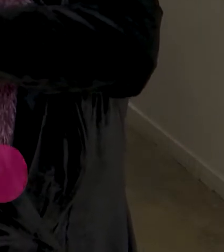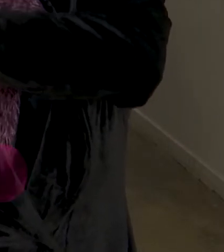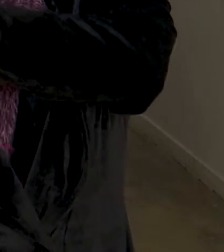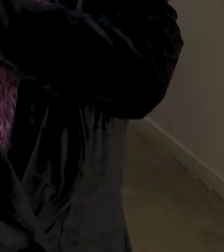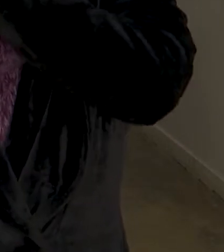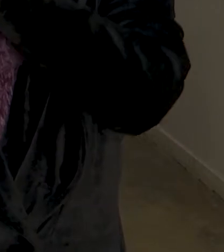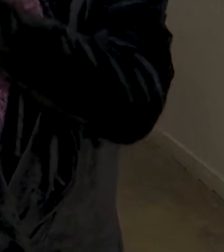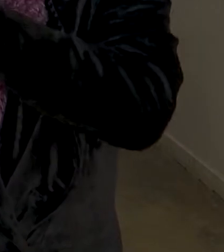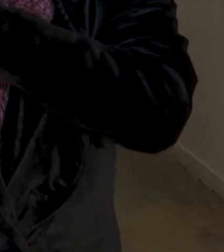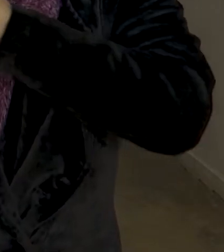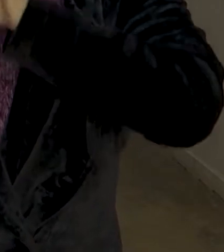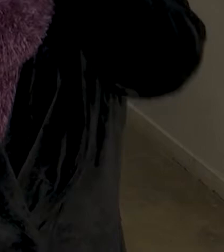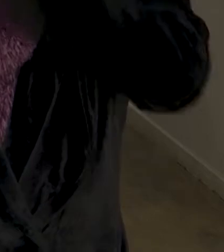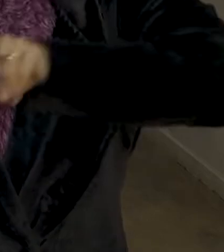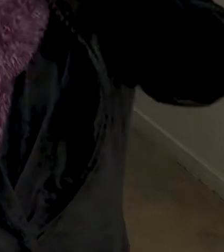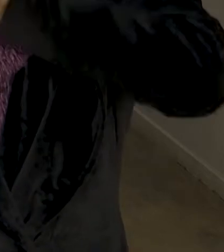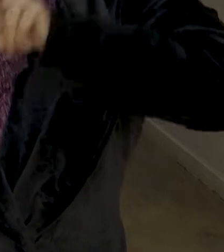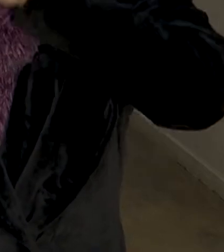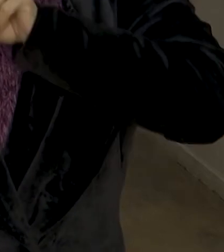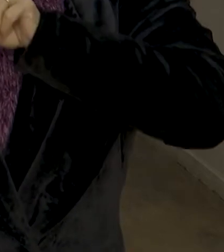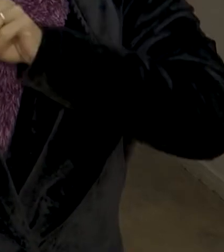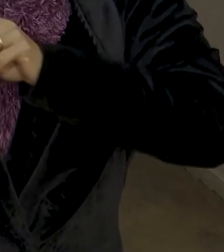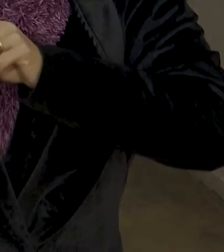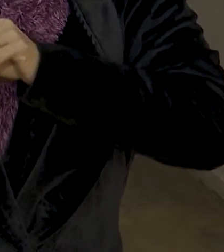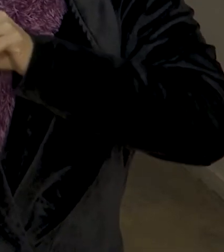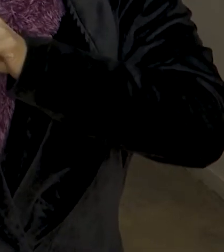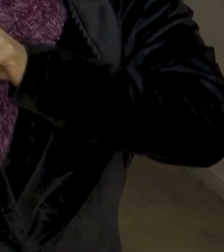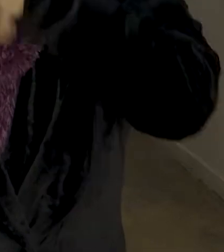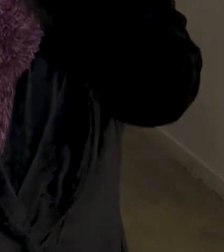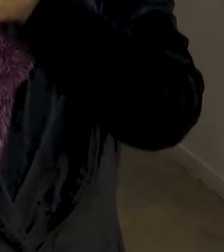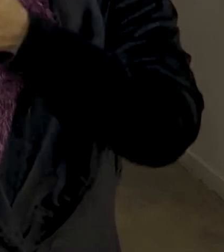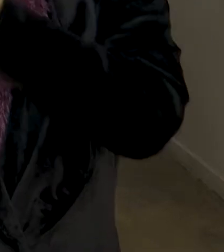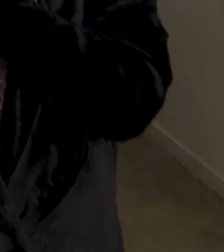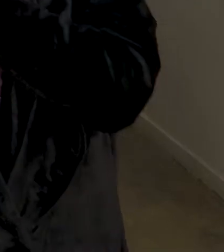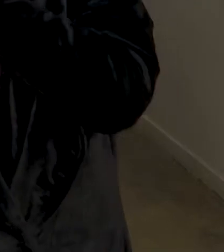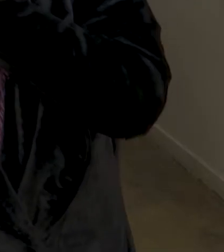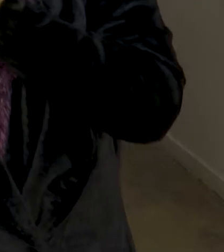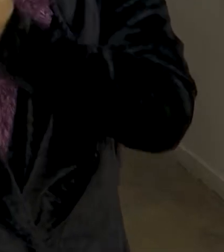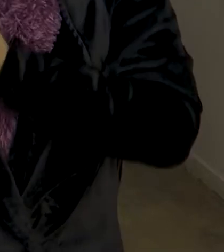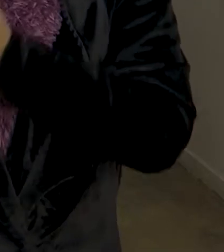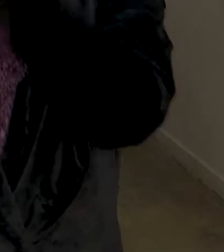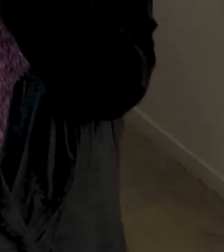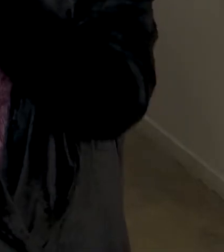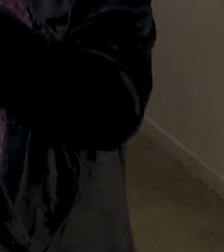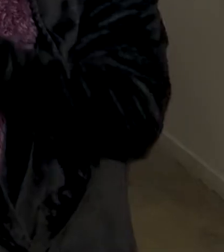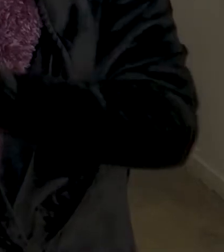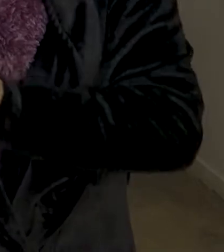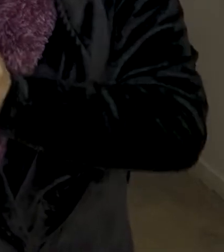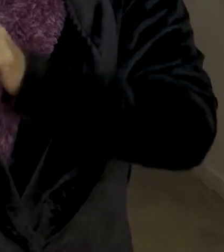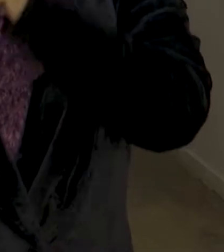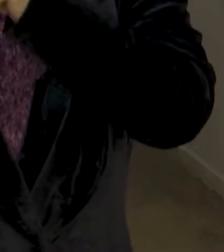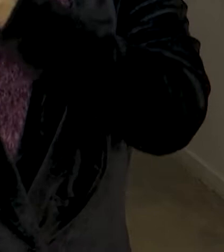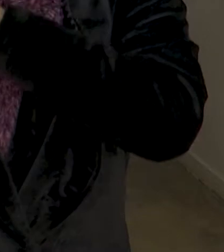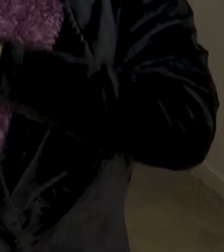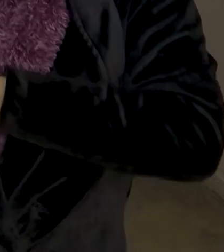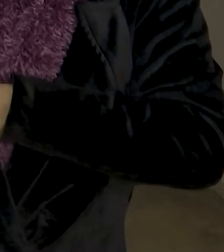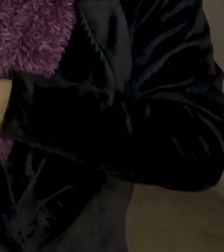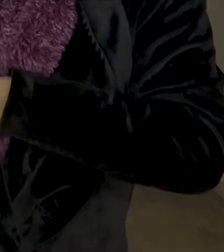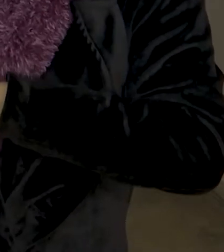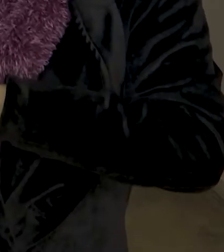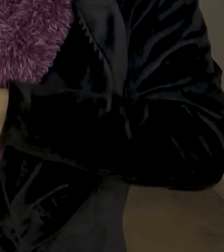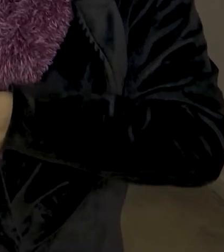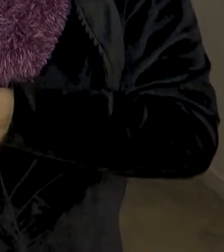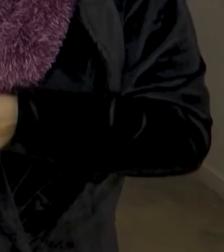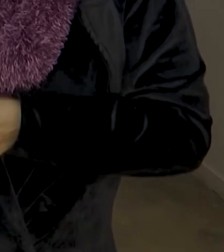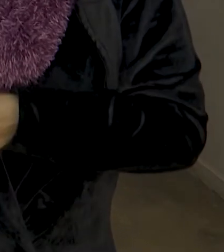adaptações necessárias. Própria para a metodologia visual. Por exemplo, sinais, gravuras, palavras.